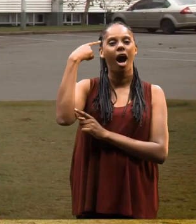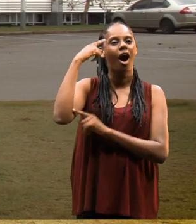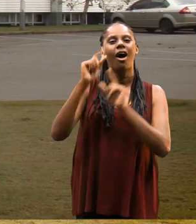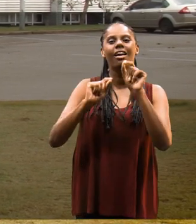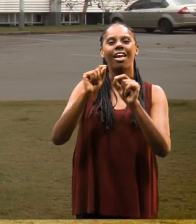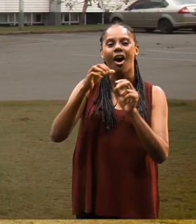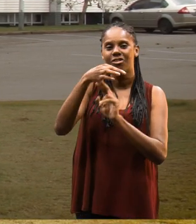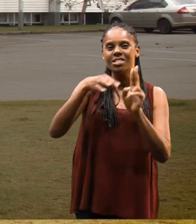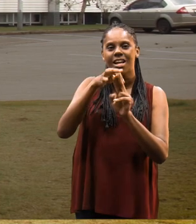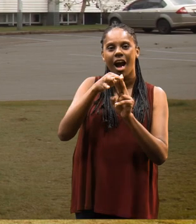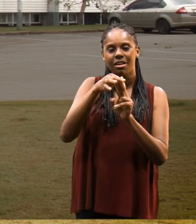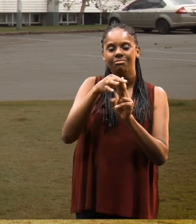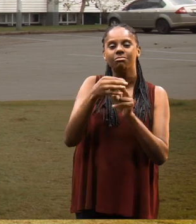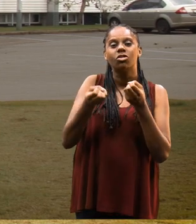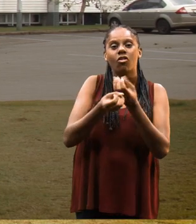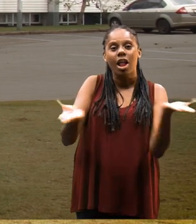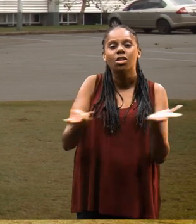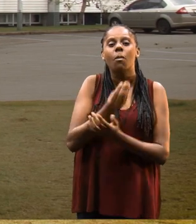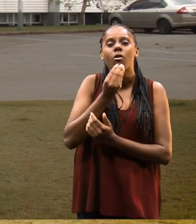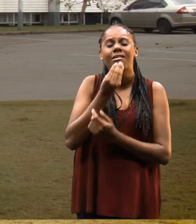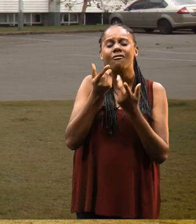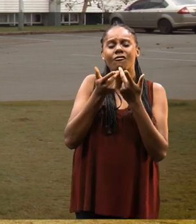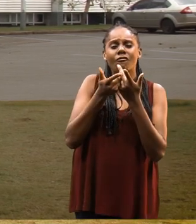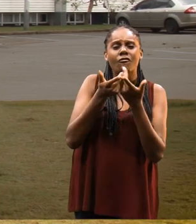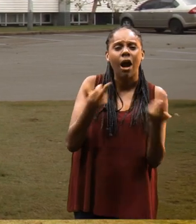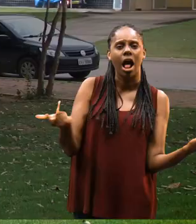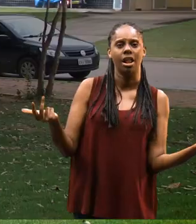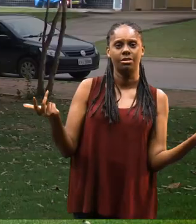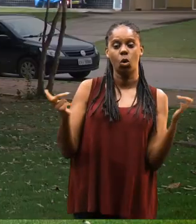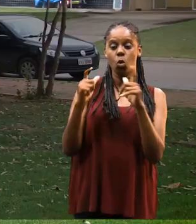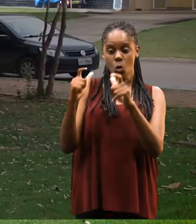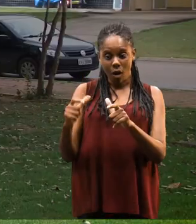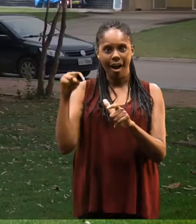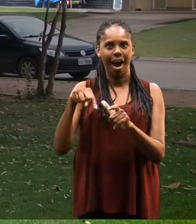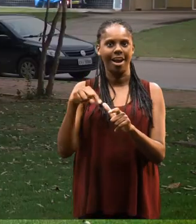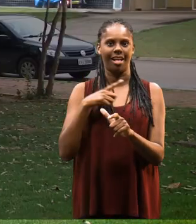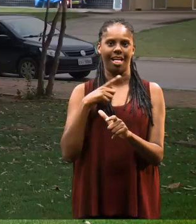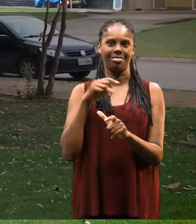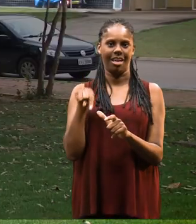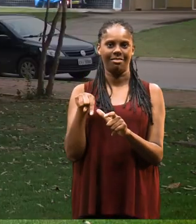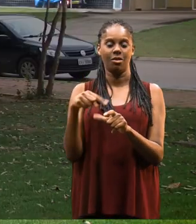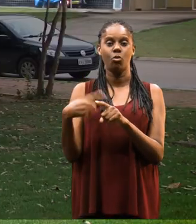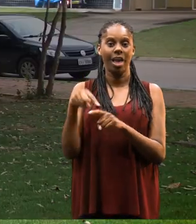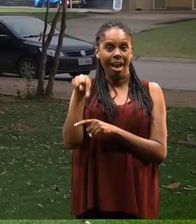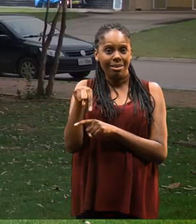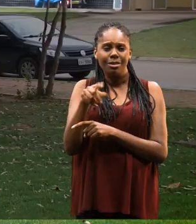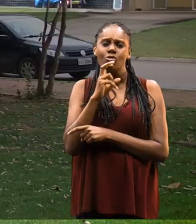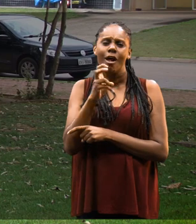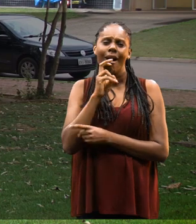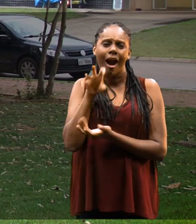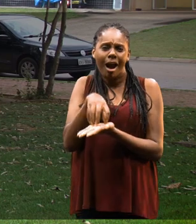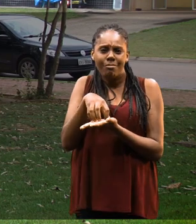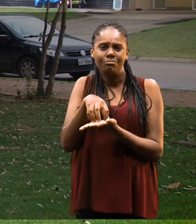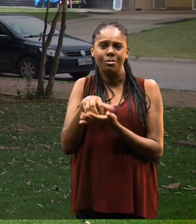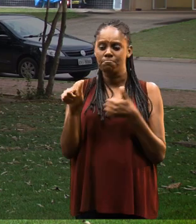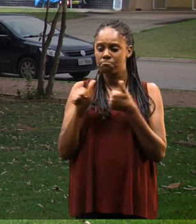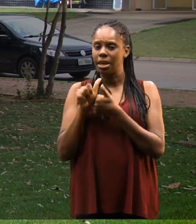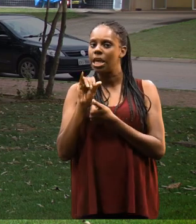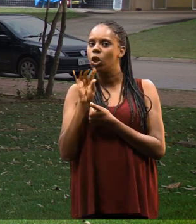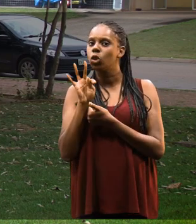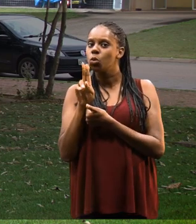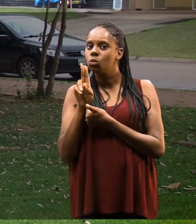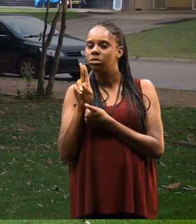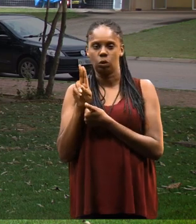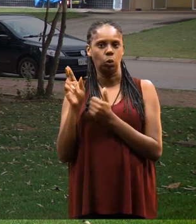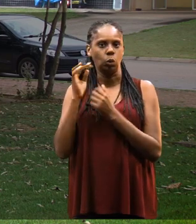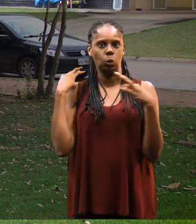Eu acho que a UFSCar oferece várias oportunidades para o aluno pelo lugar onde está localizado. Porque aqui a gente está em Sorocaba, está do ladinho de